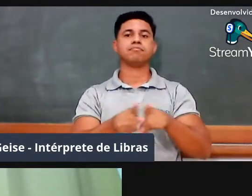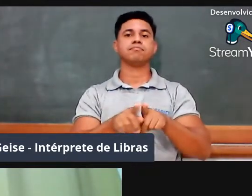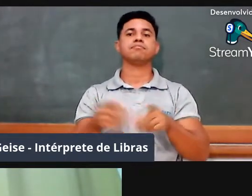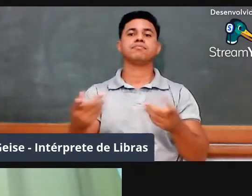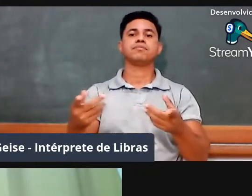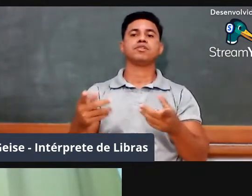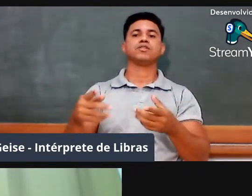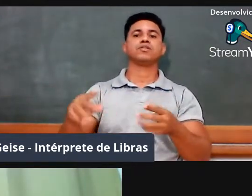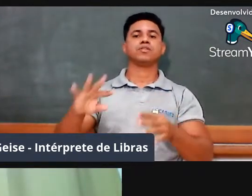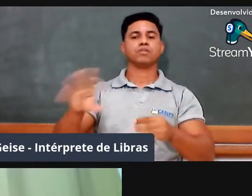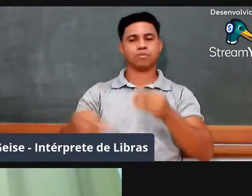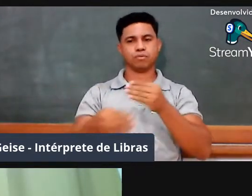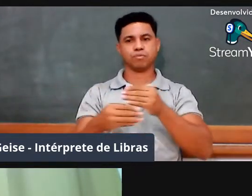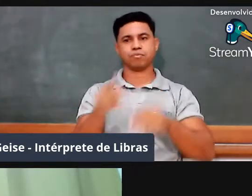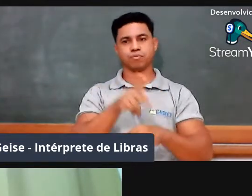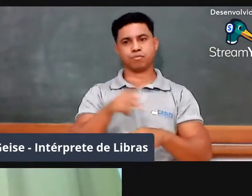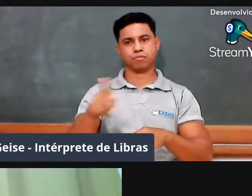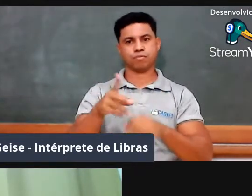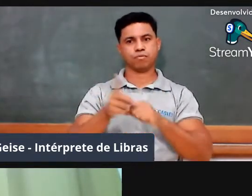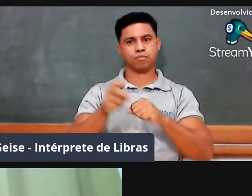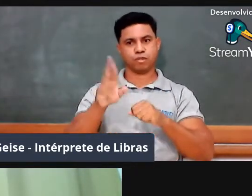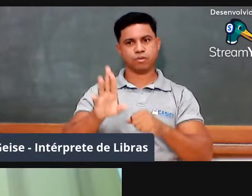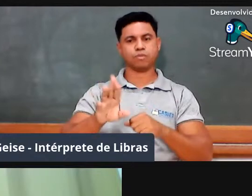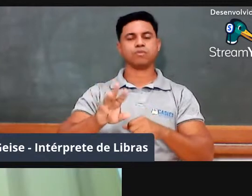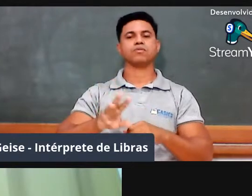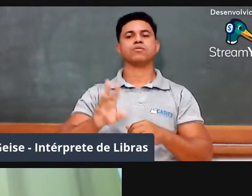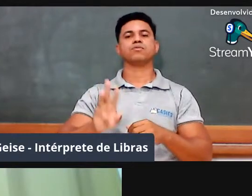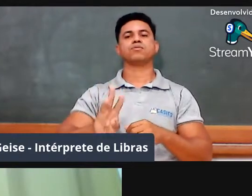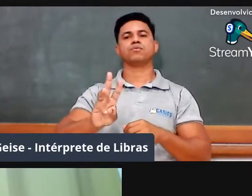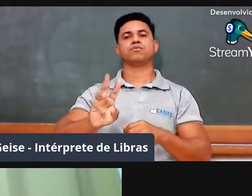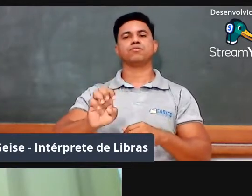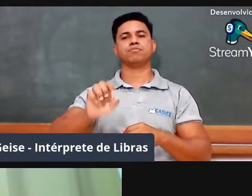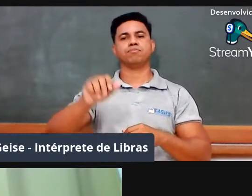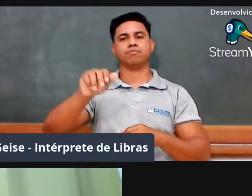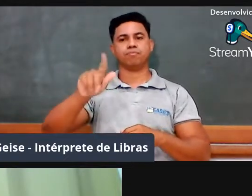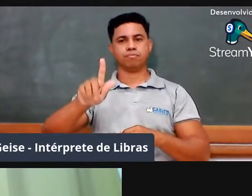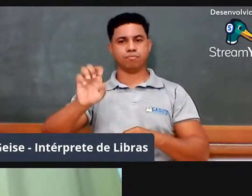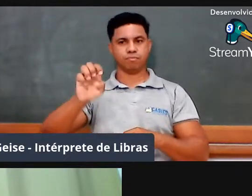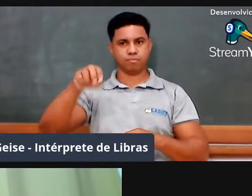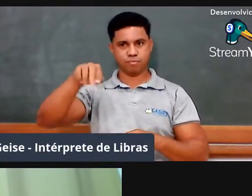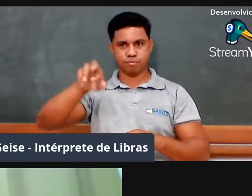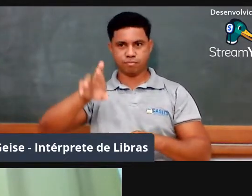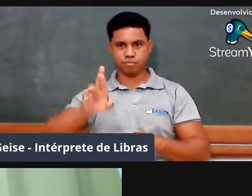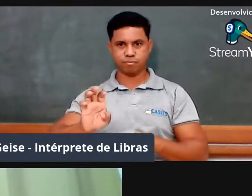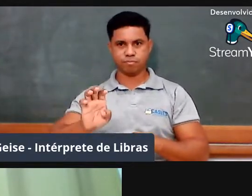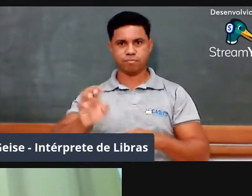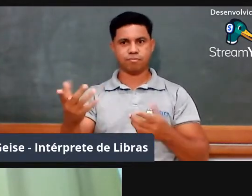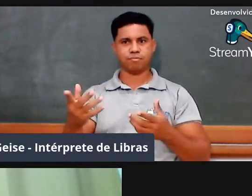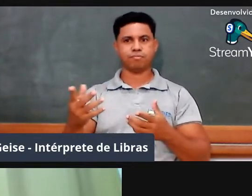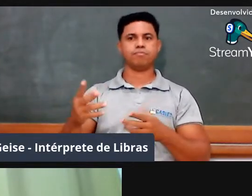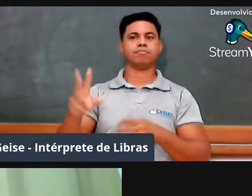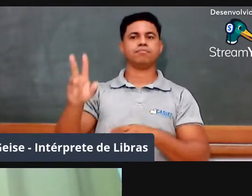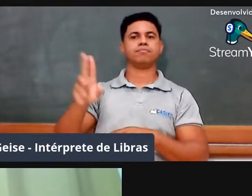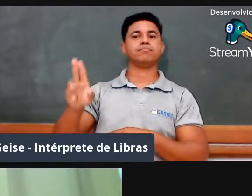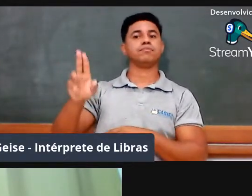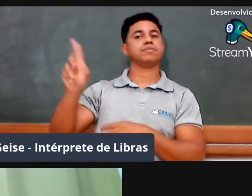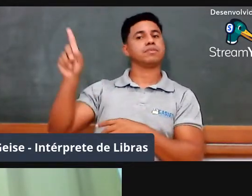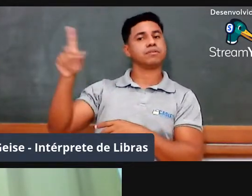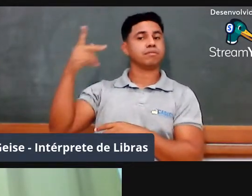Rodrigues Valente, da Universidade Federal de São Paulo. Agradecemos imensamente ao professor